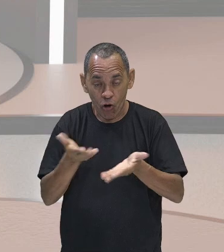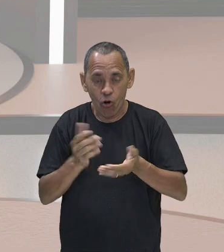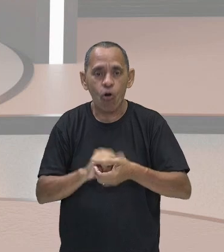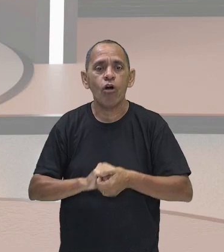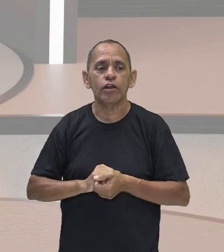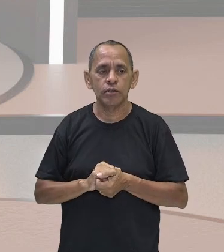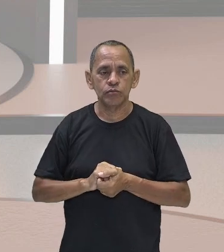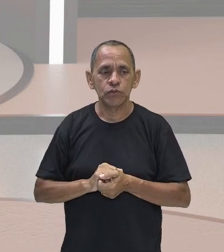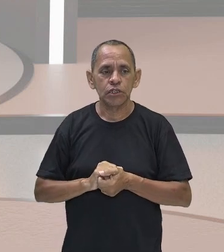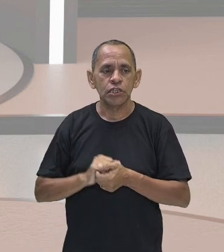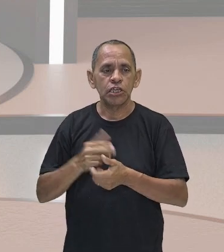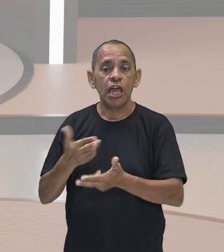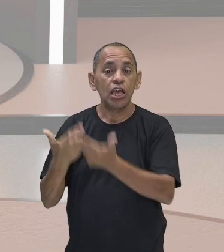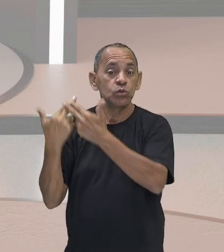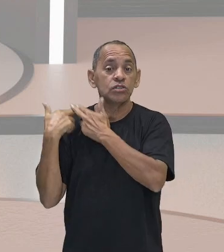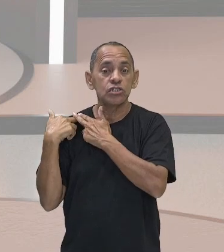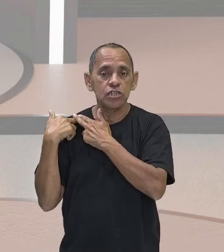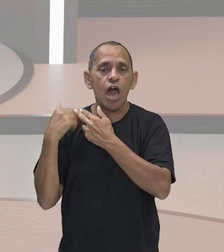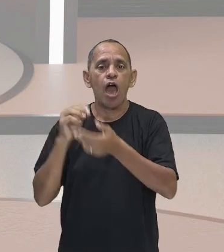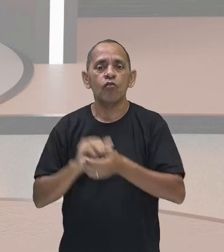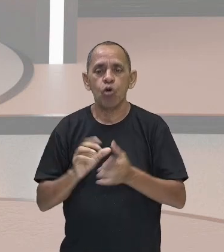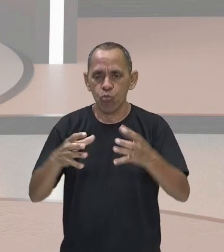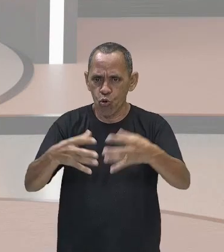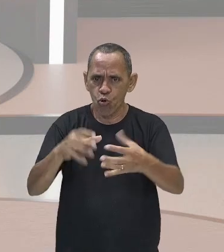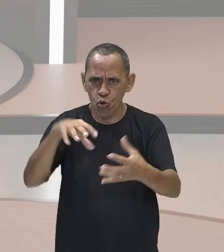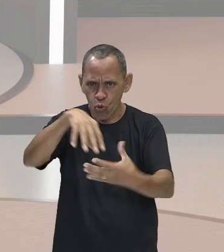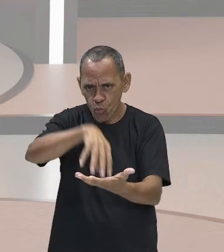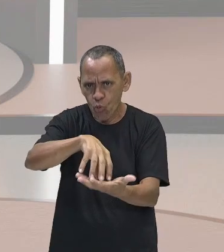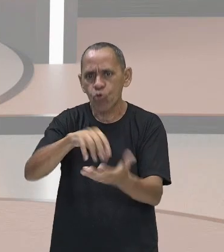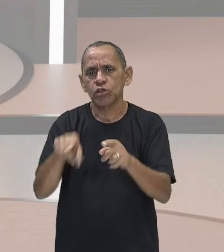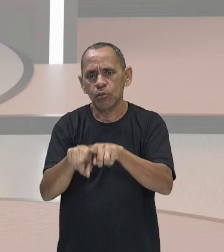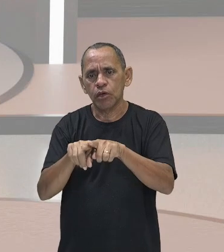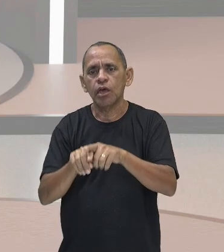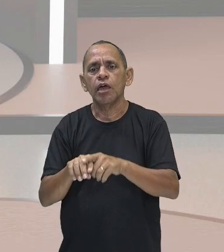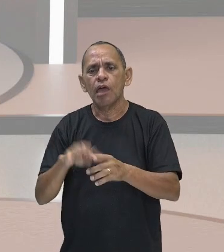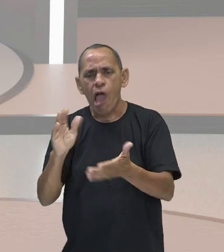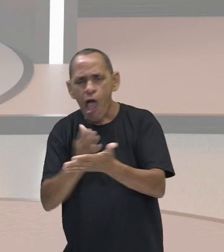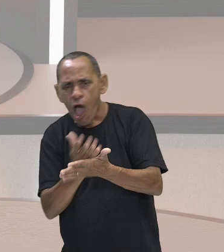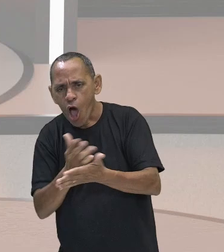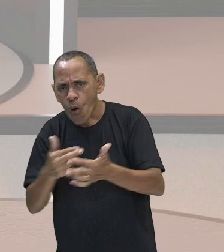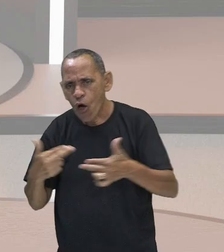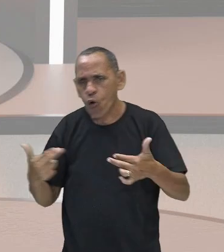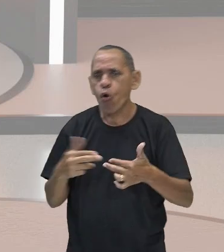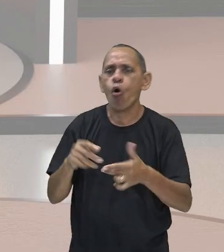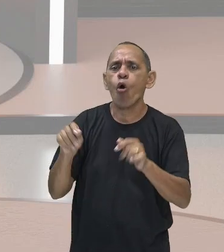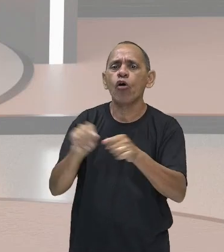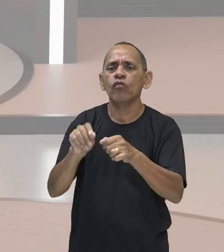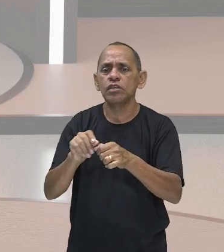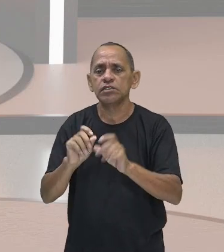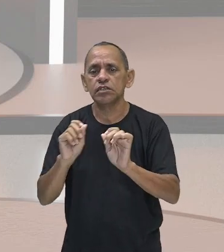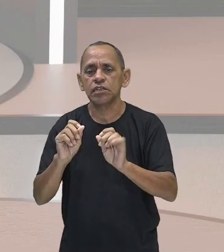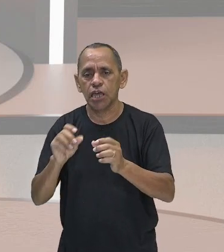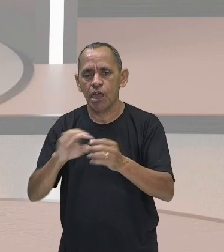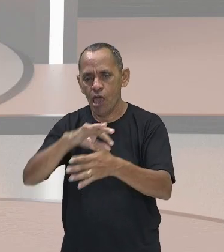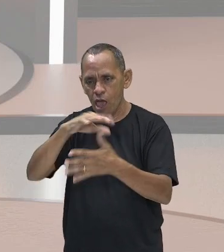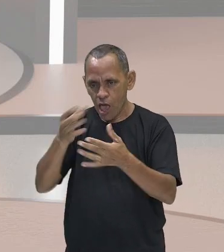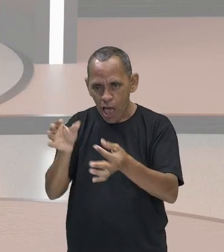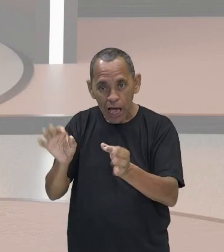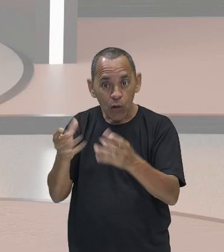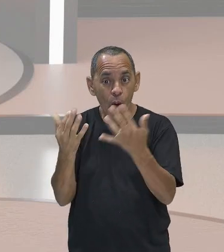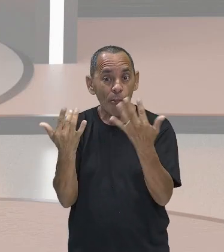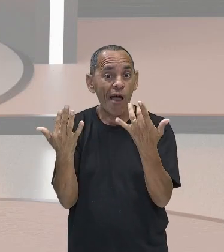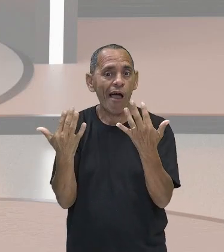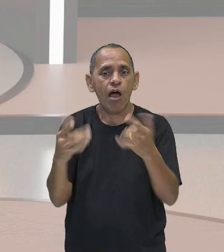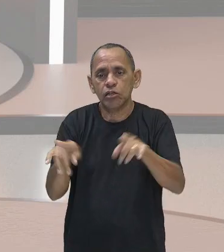manufatura, ou seja, de algo que é feito à mão. Entra, então, a segunda fase da Revolução Industrial, que é